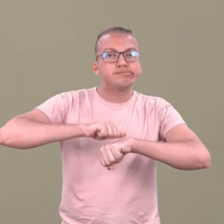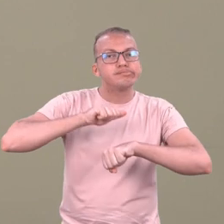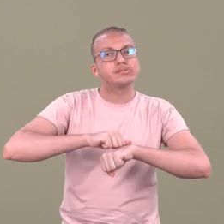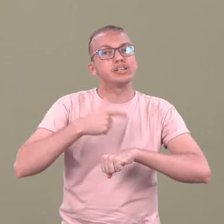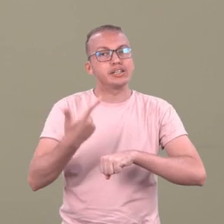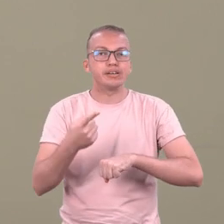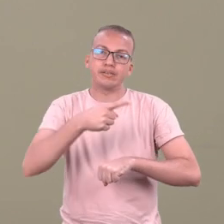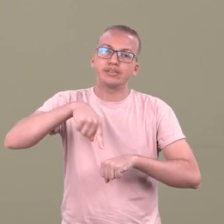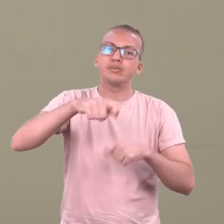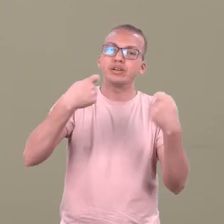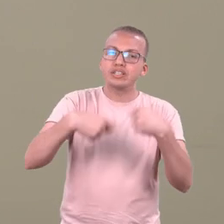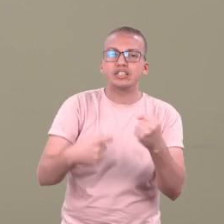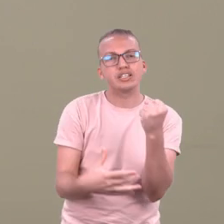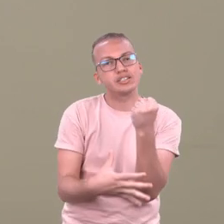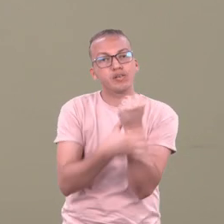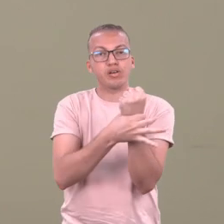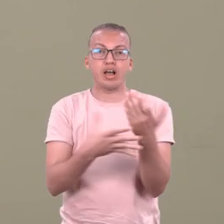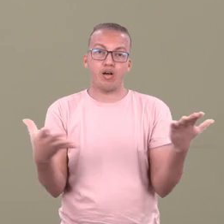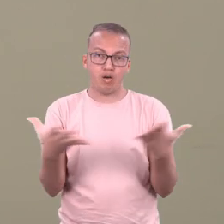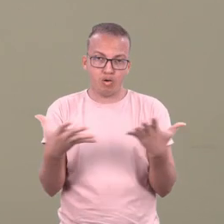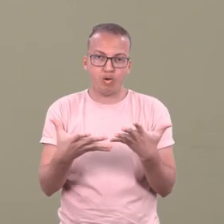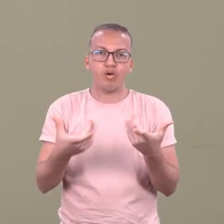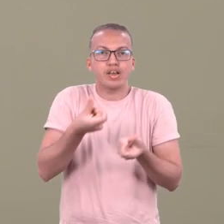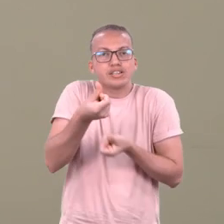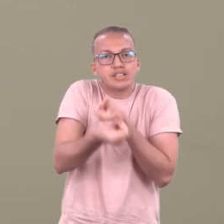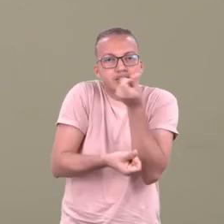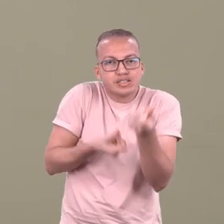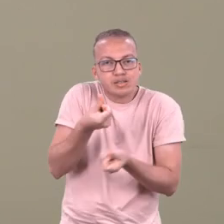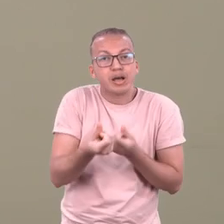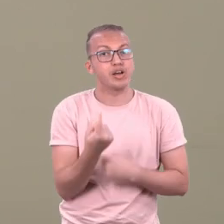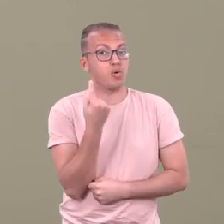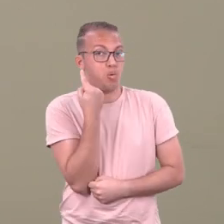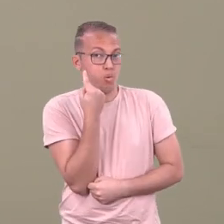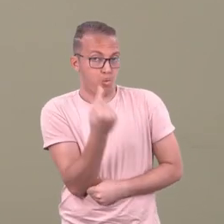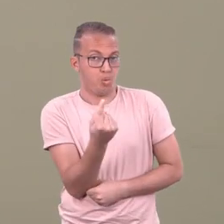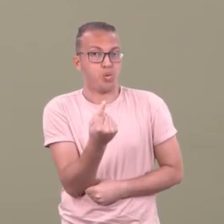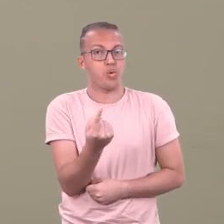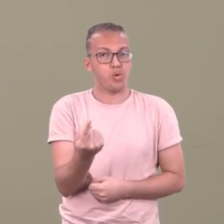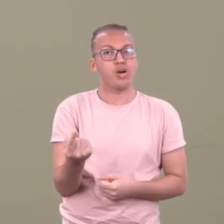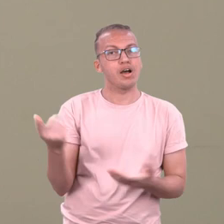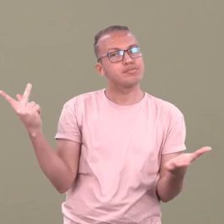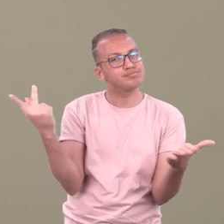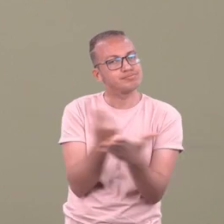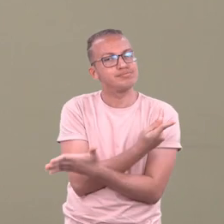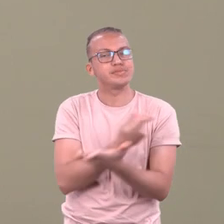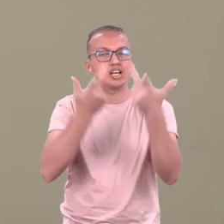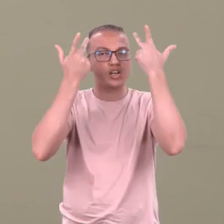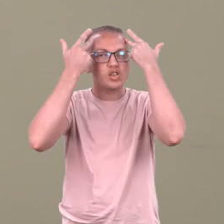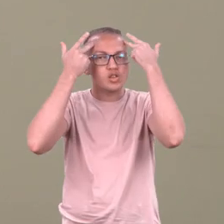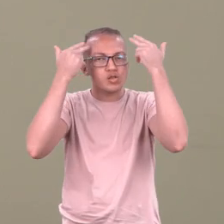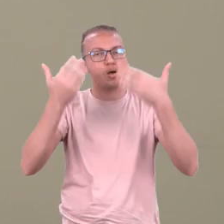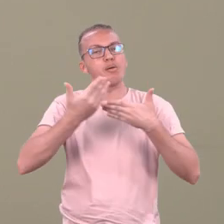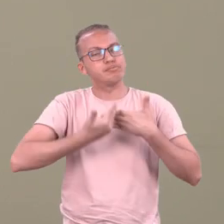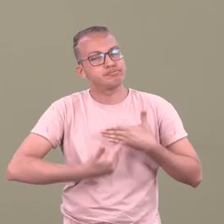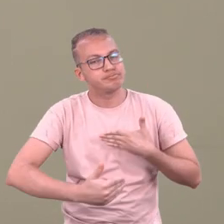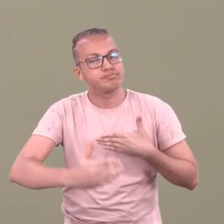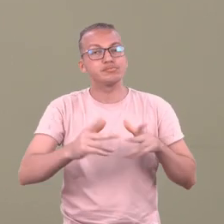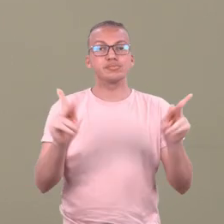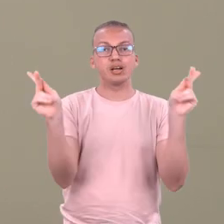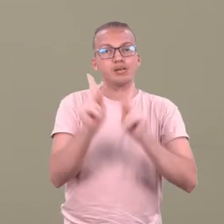de que o semestre letivo 2022-01 transcorra dentro da sua normalidade. A todos vocês,